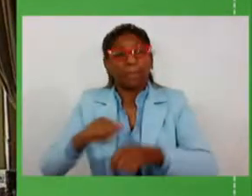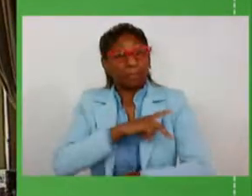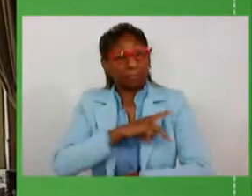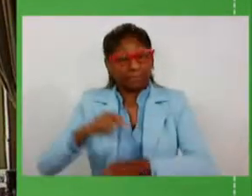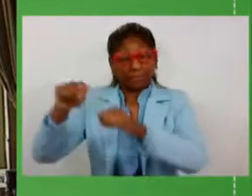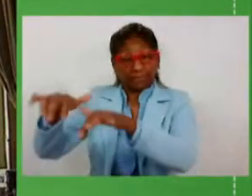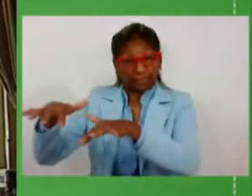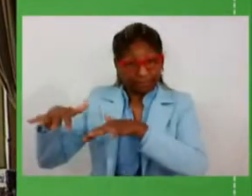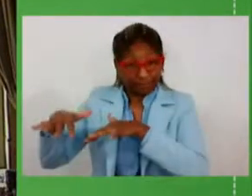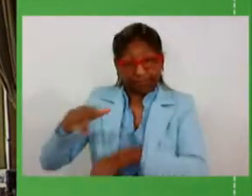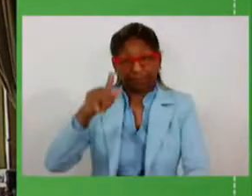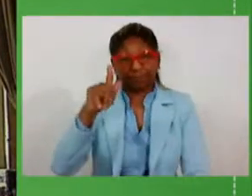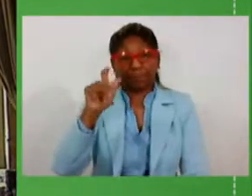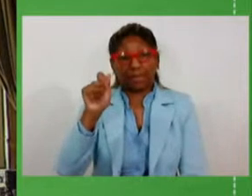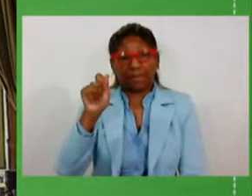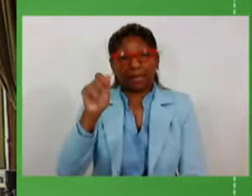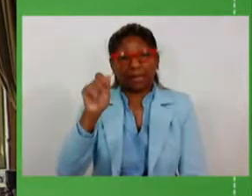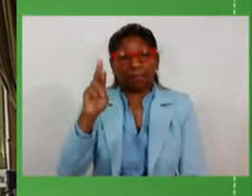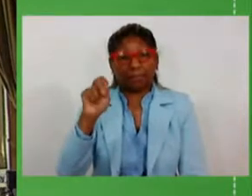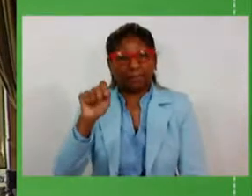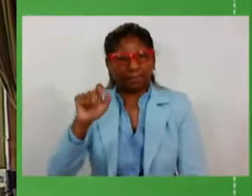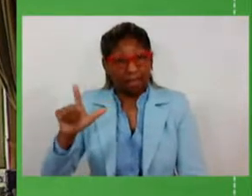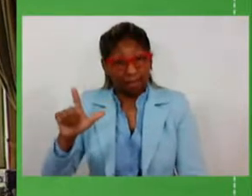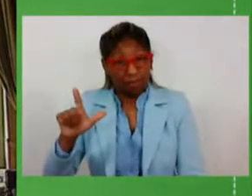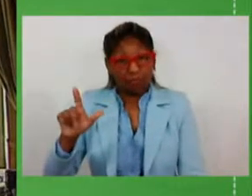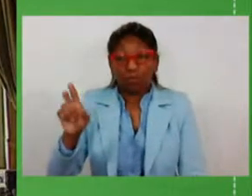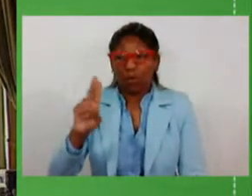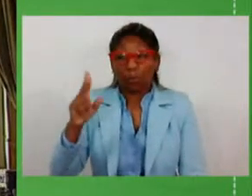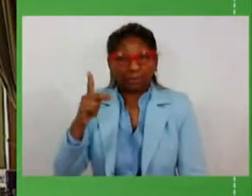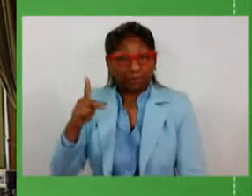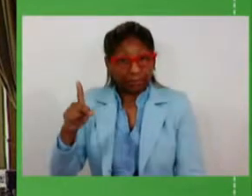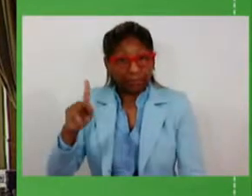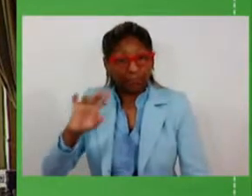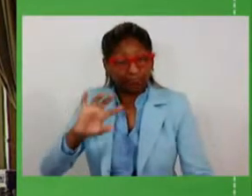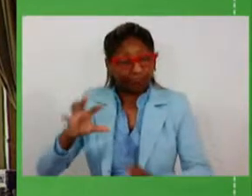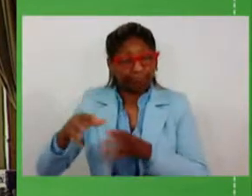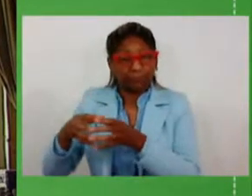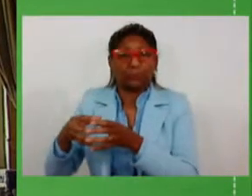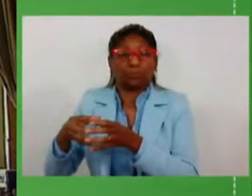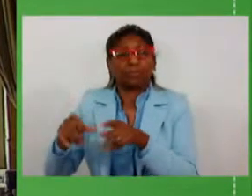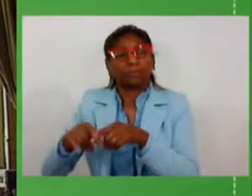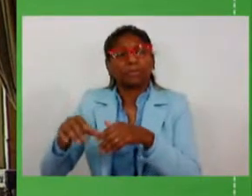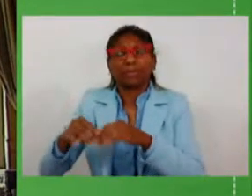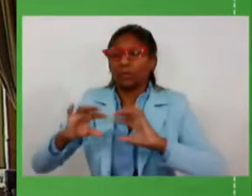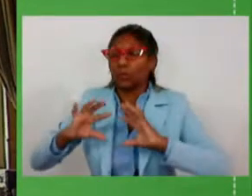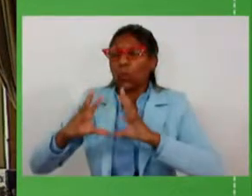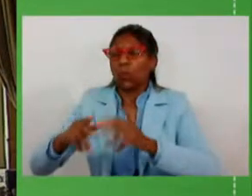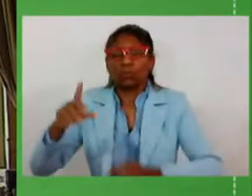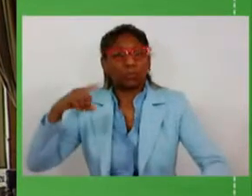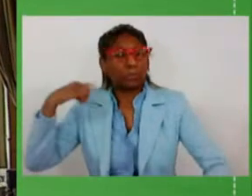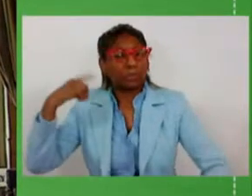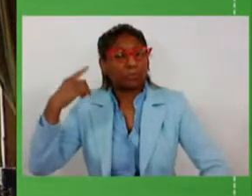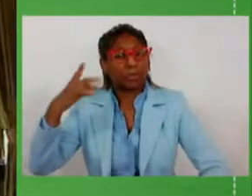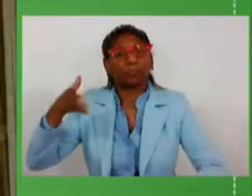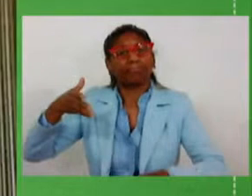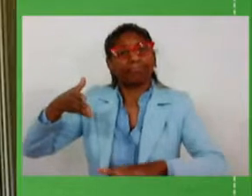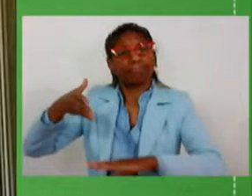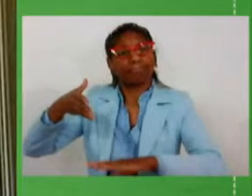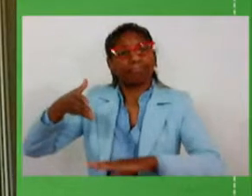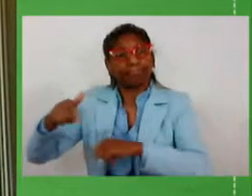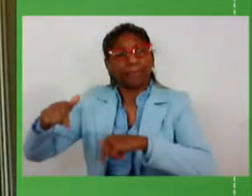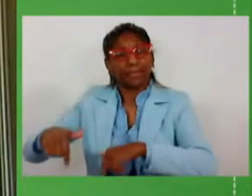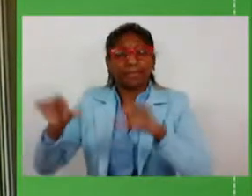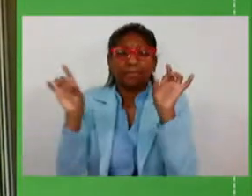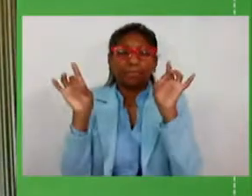deputado Gabriel Souza. Em seu nome, deputado, saudar a todos os deputados que estão aqui presentes, especialmente